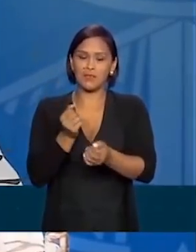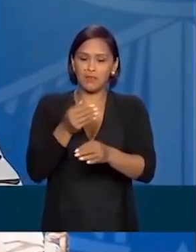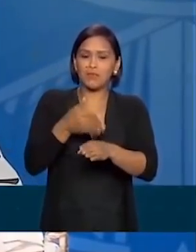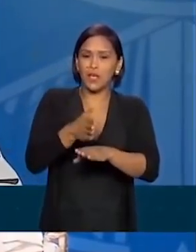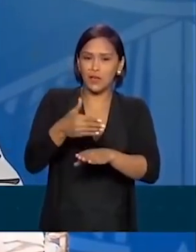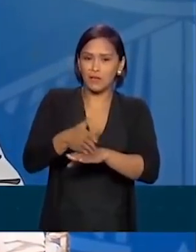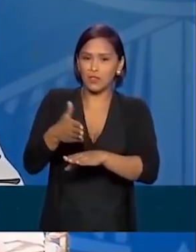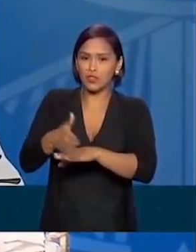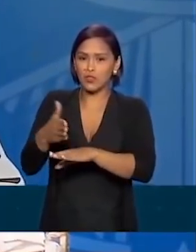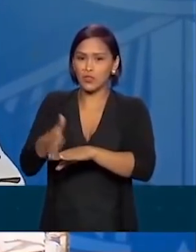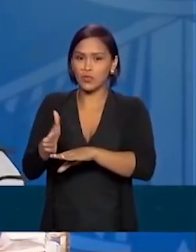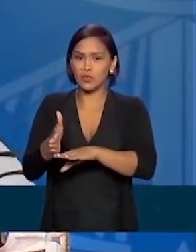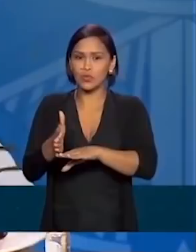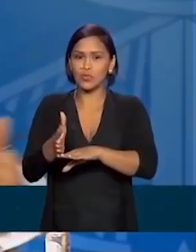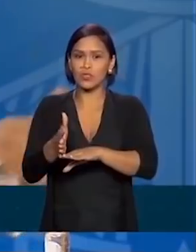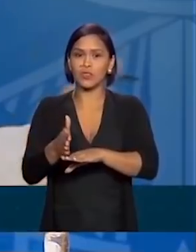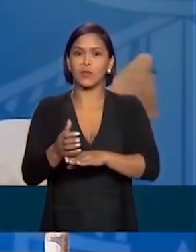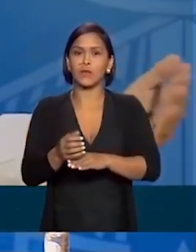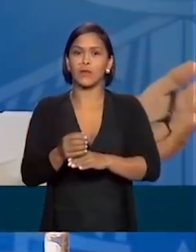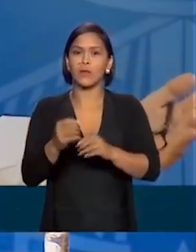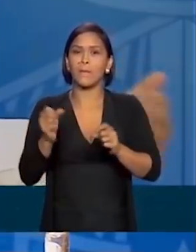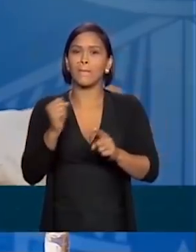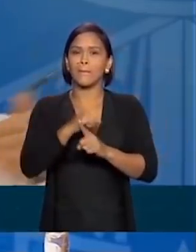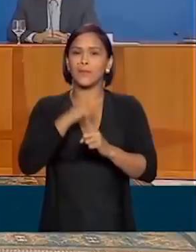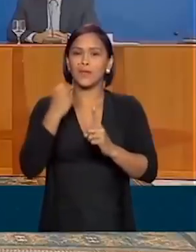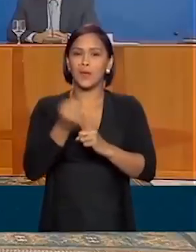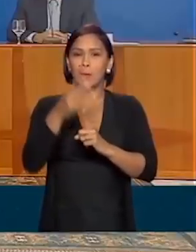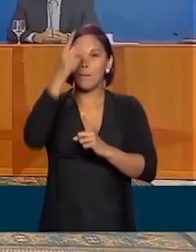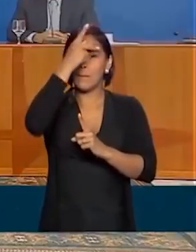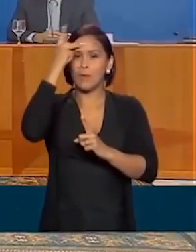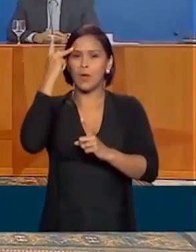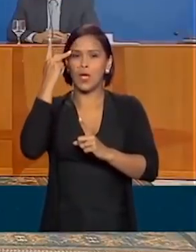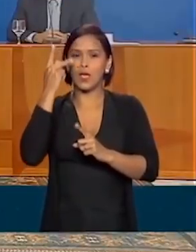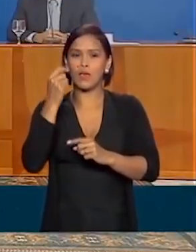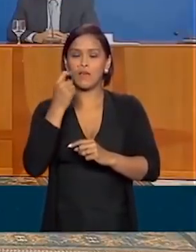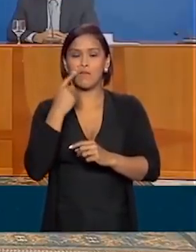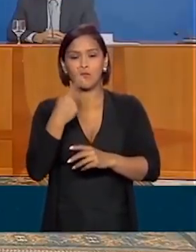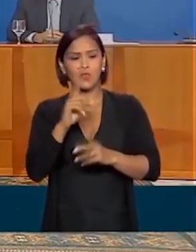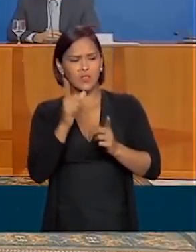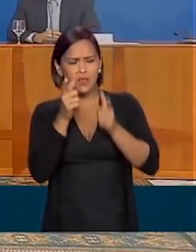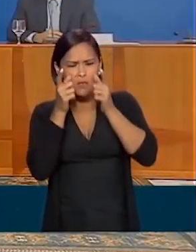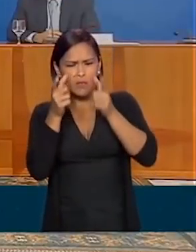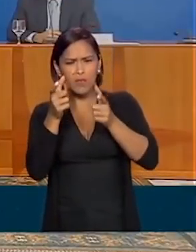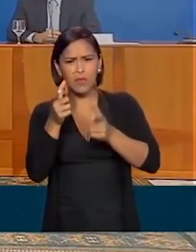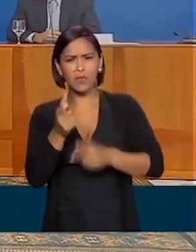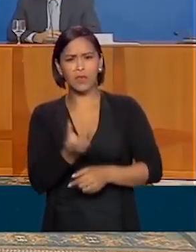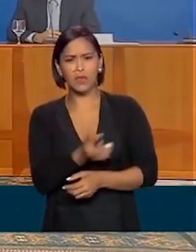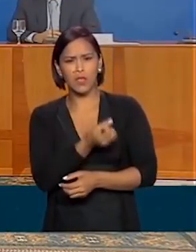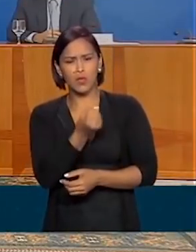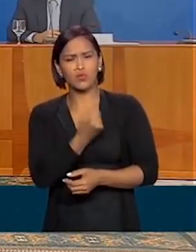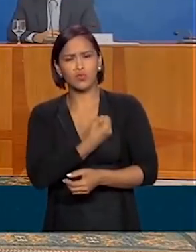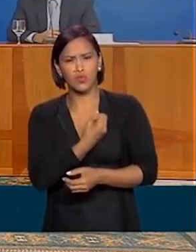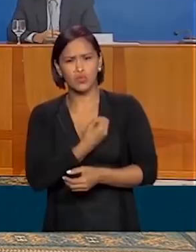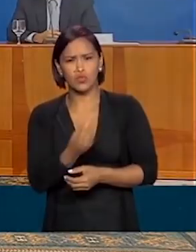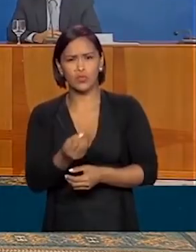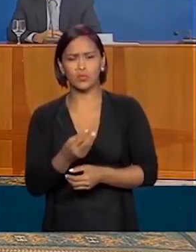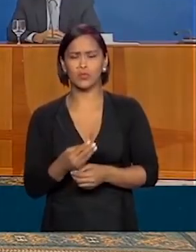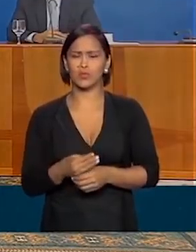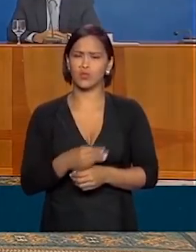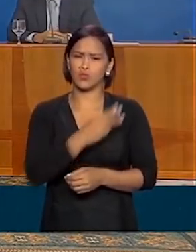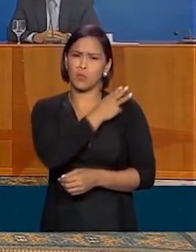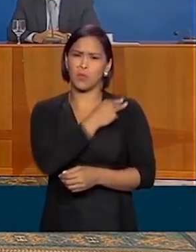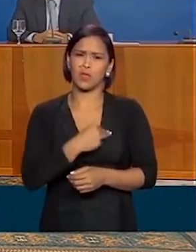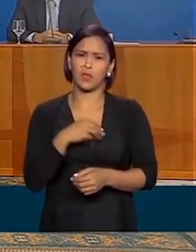o povo enfrente. Ora, vocês viram os números aqui do ministro Guedes, falamos de quantos